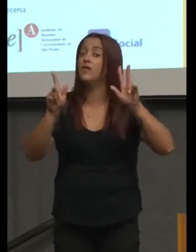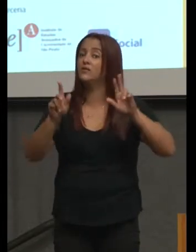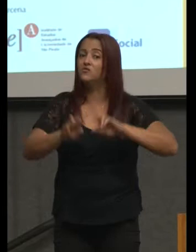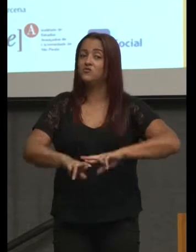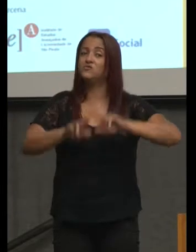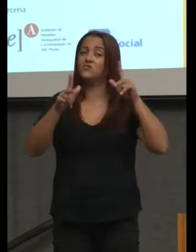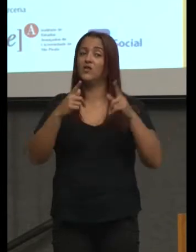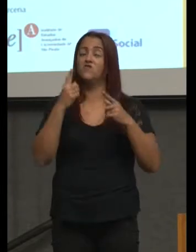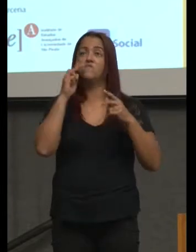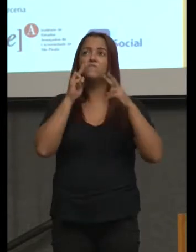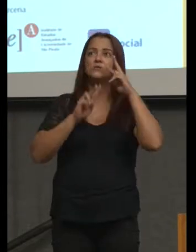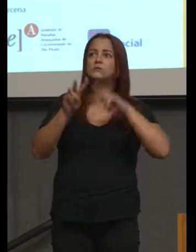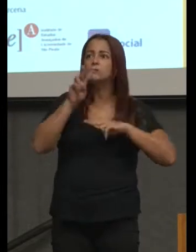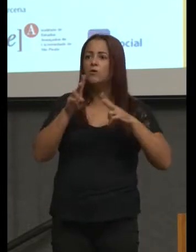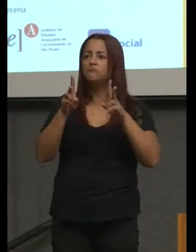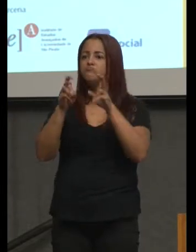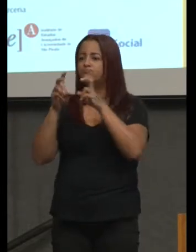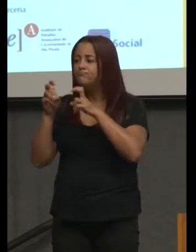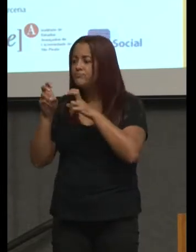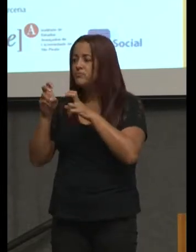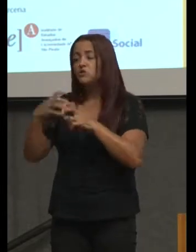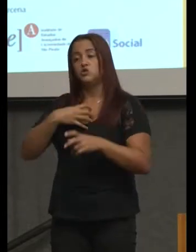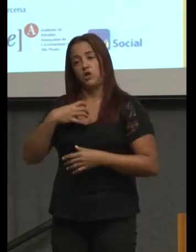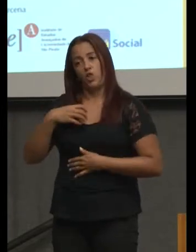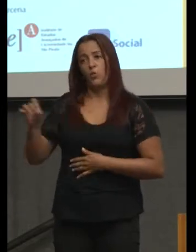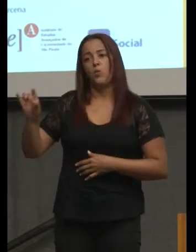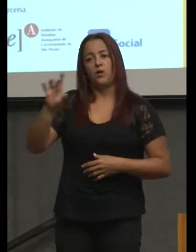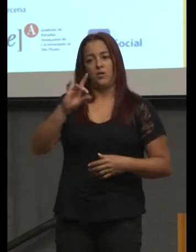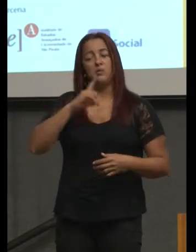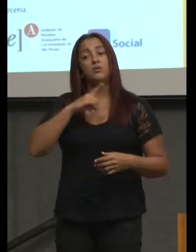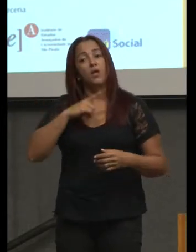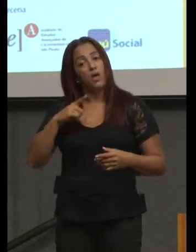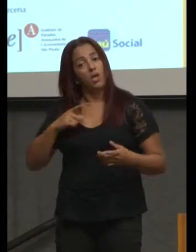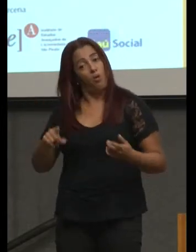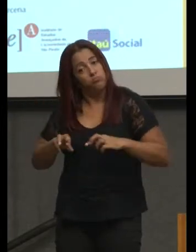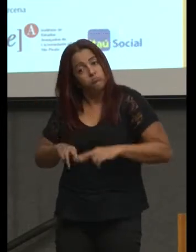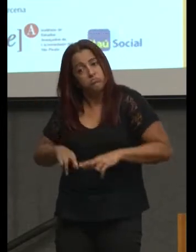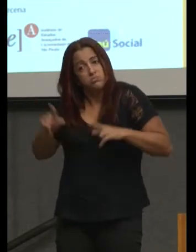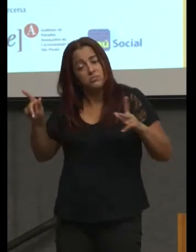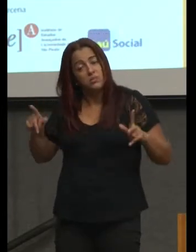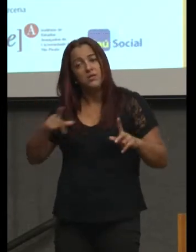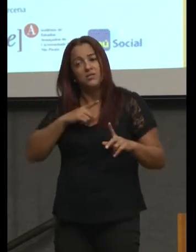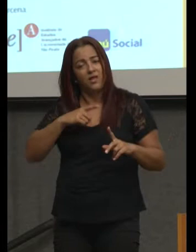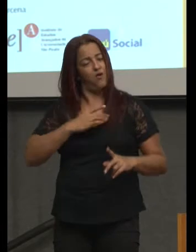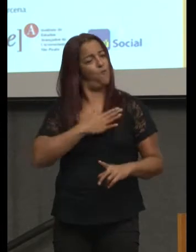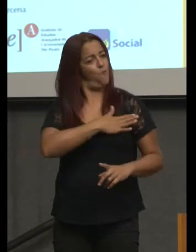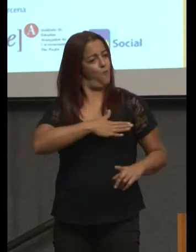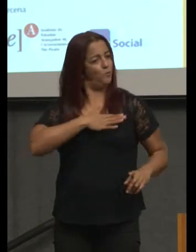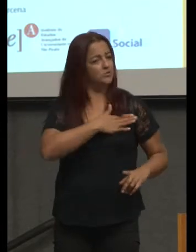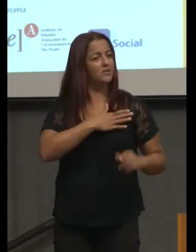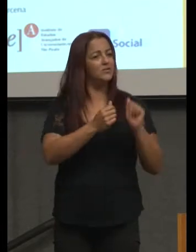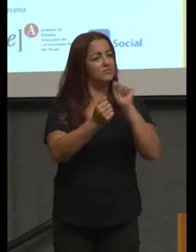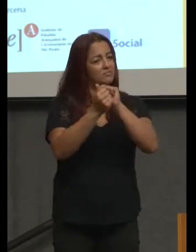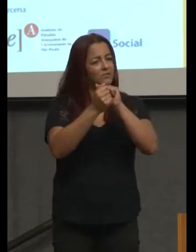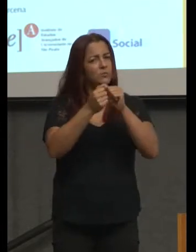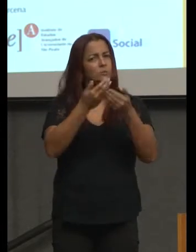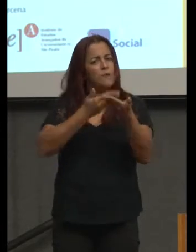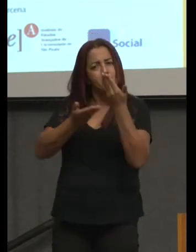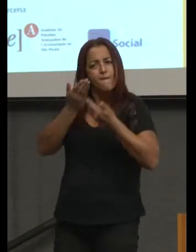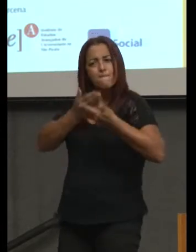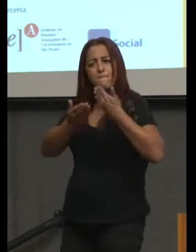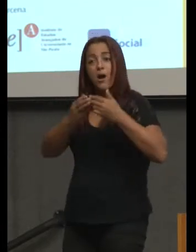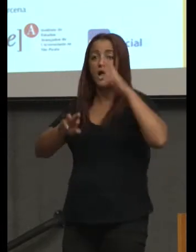que está aqui é essa coisa, é eu lidar com o diferente, gostar de lidar com o diferente, porque eu